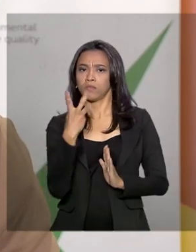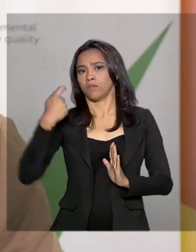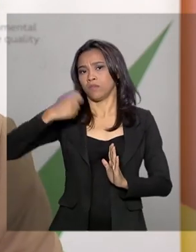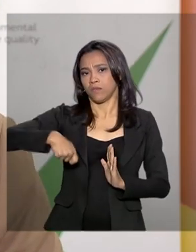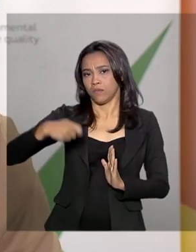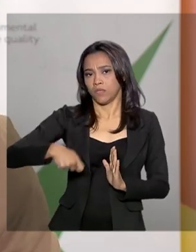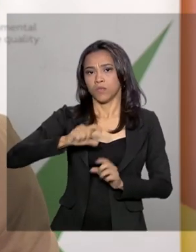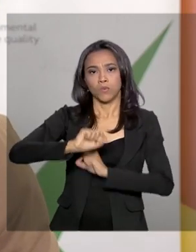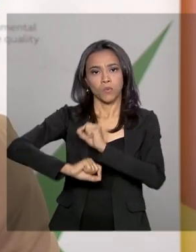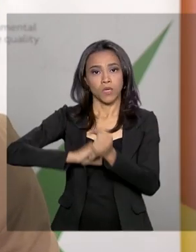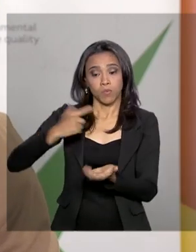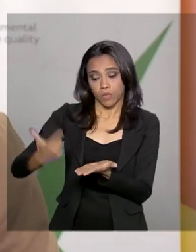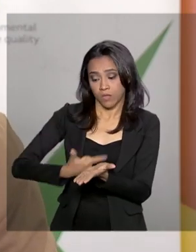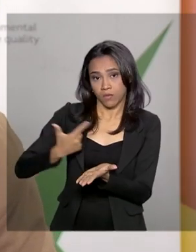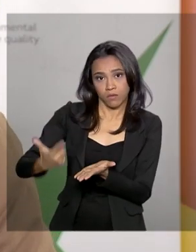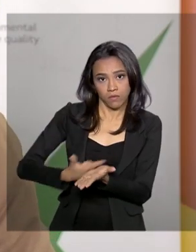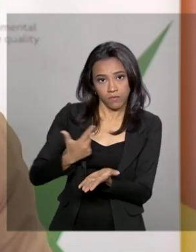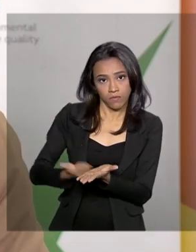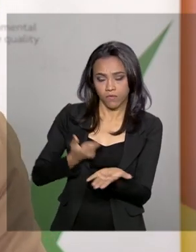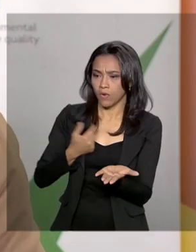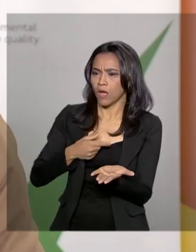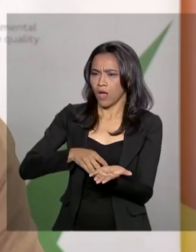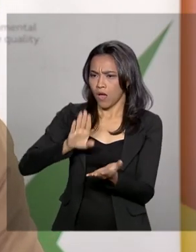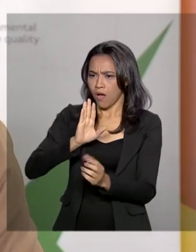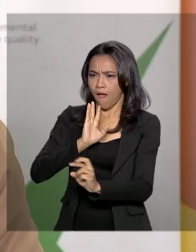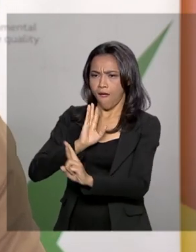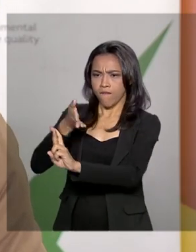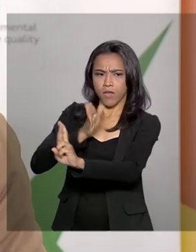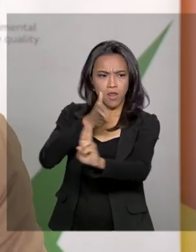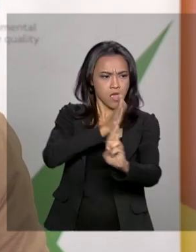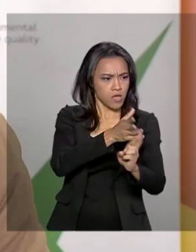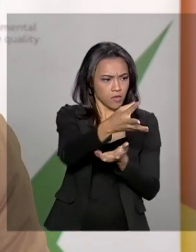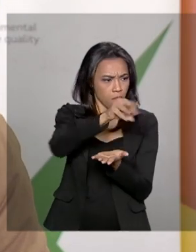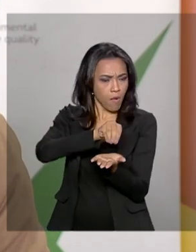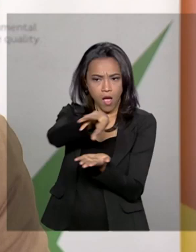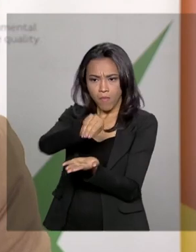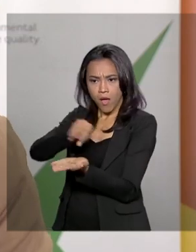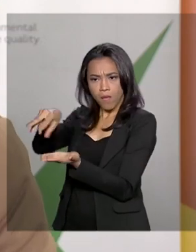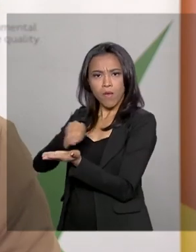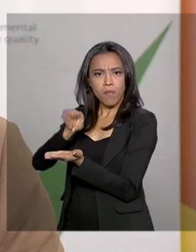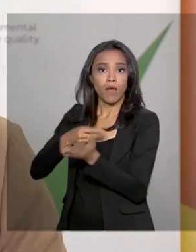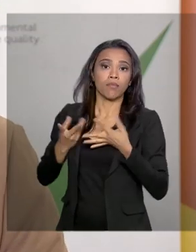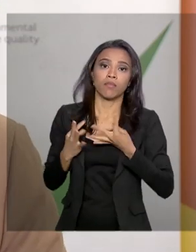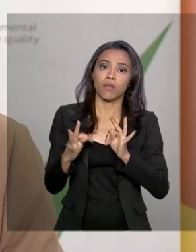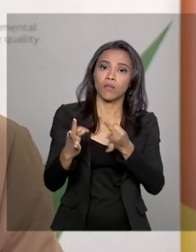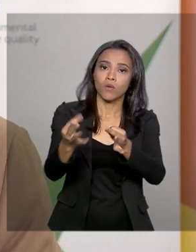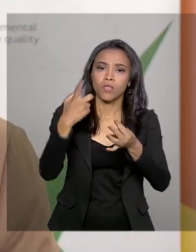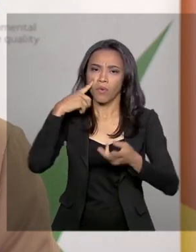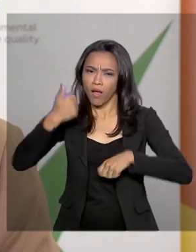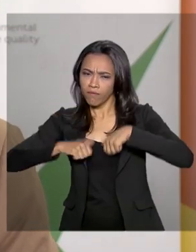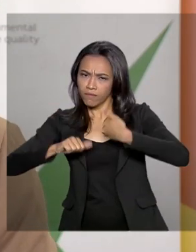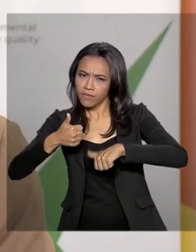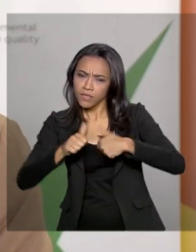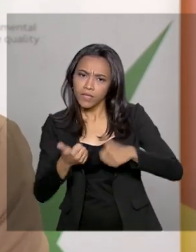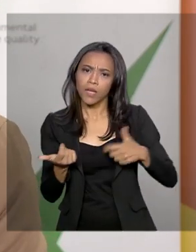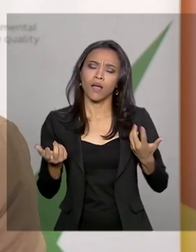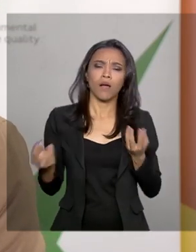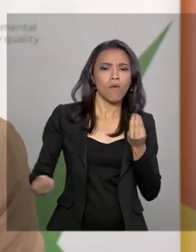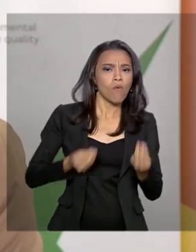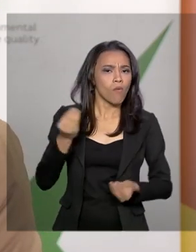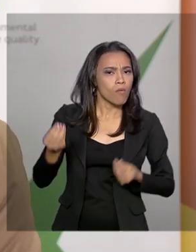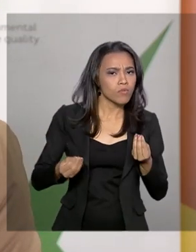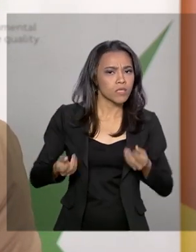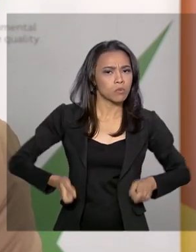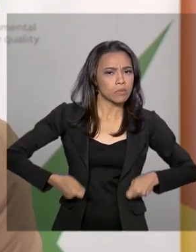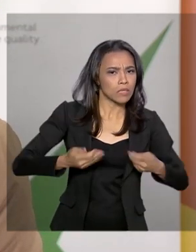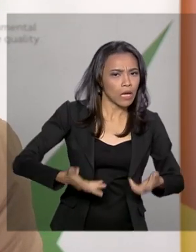livro de referência de todas as tecnologias disponíveis com análise de custo-benefício para